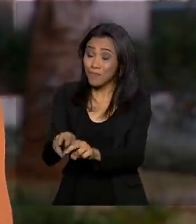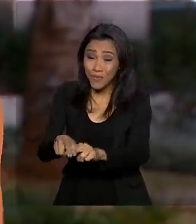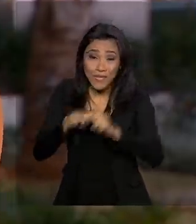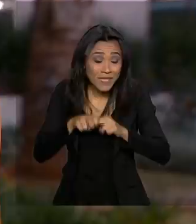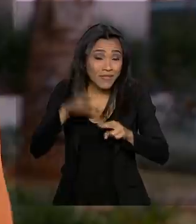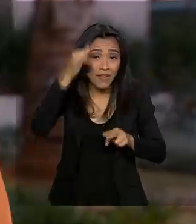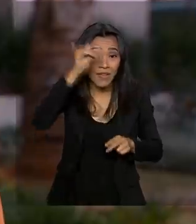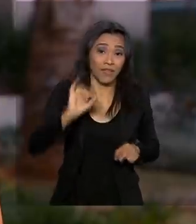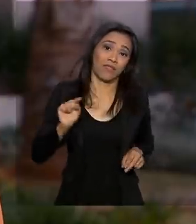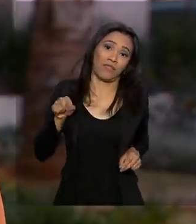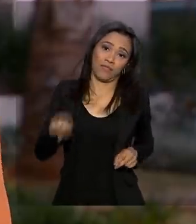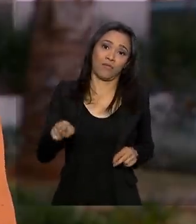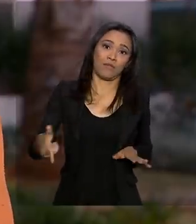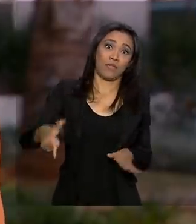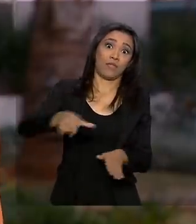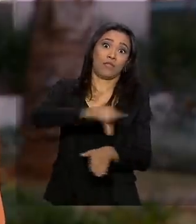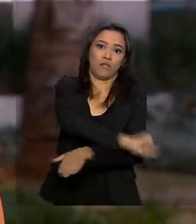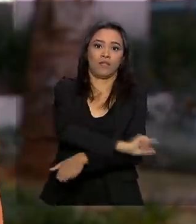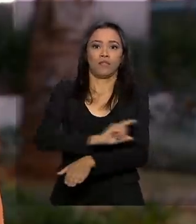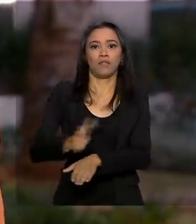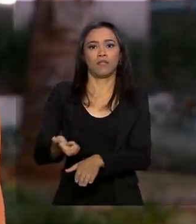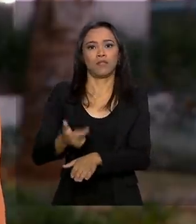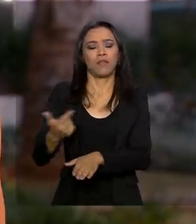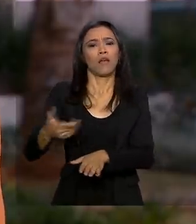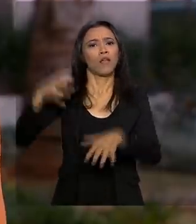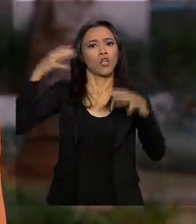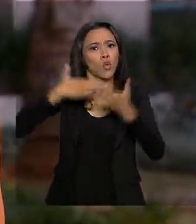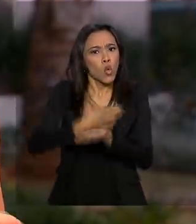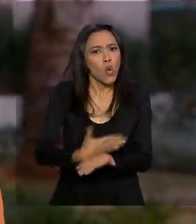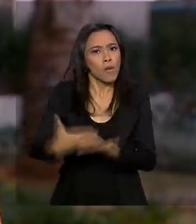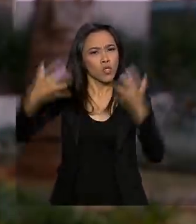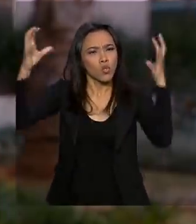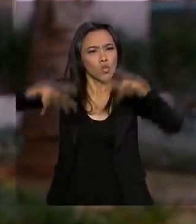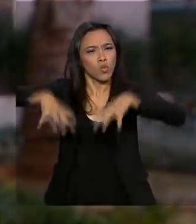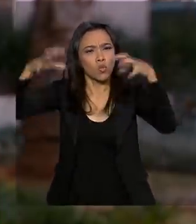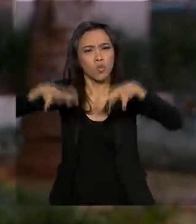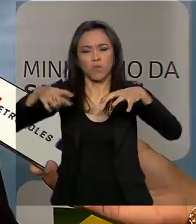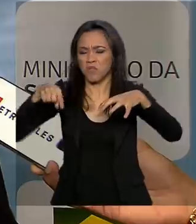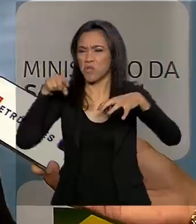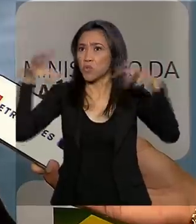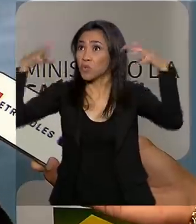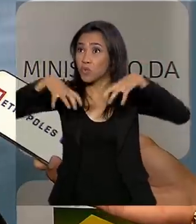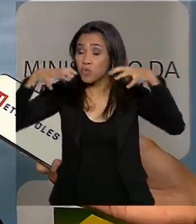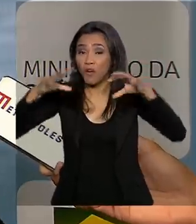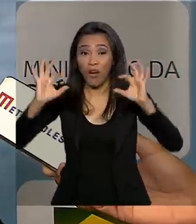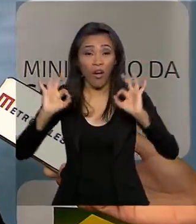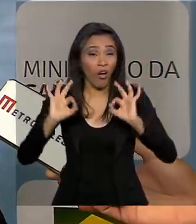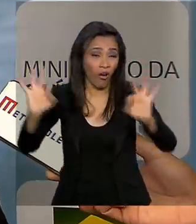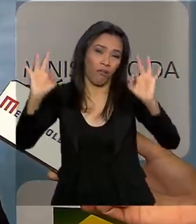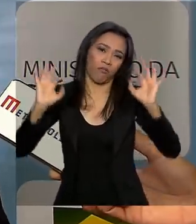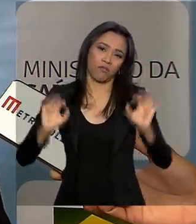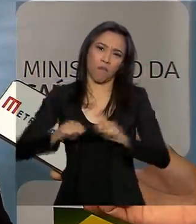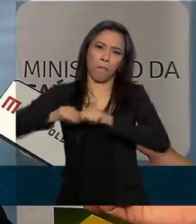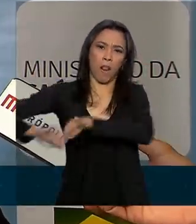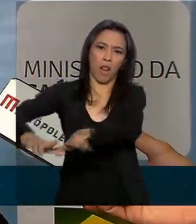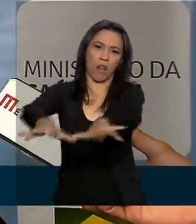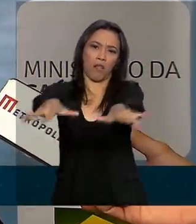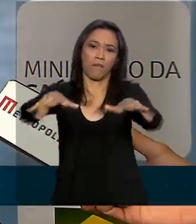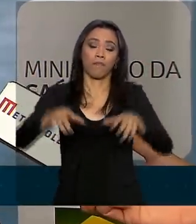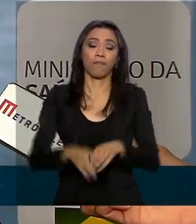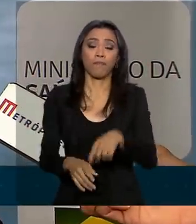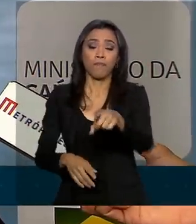tão importante antes do período das chuvas, condição ideal para epidemias. É muito comum a gente ver as pessoas fazendo